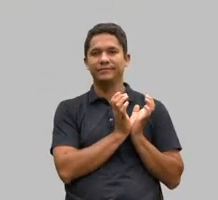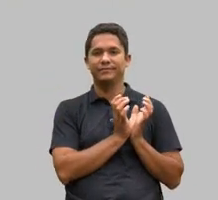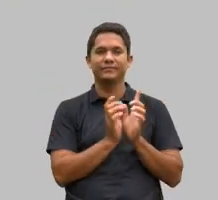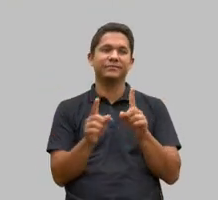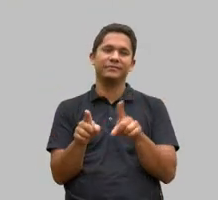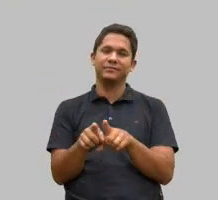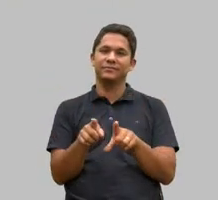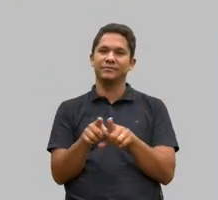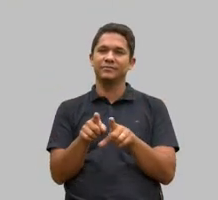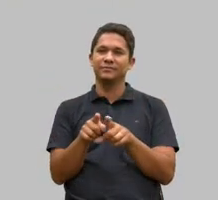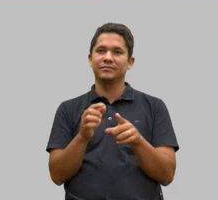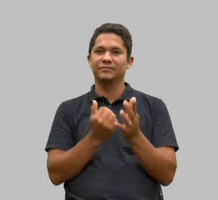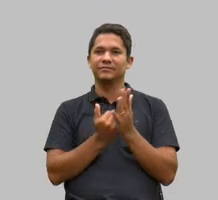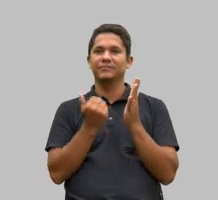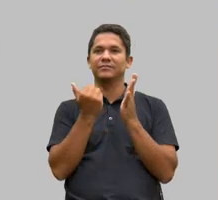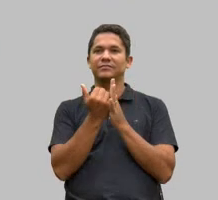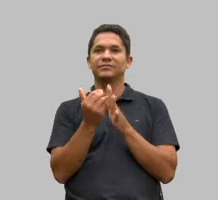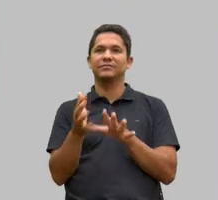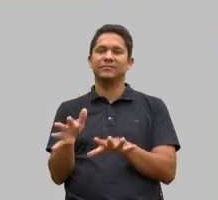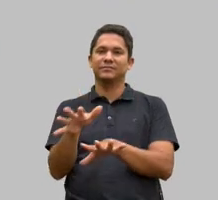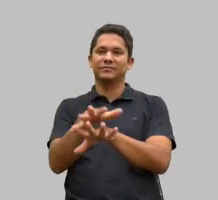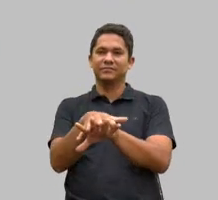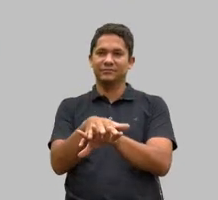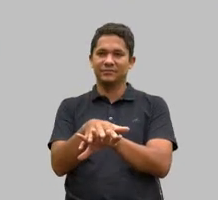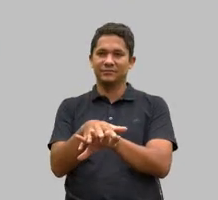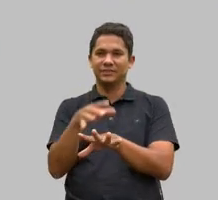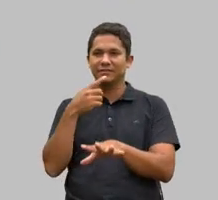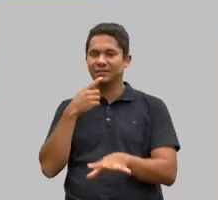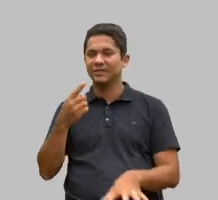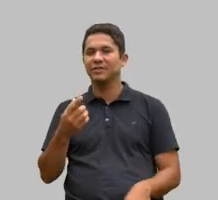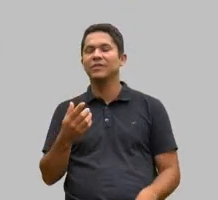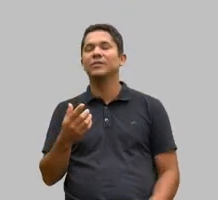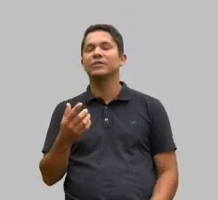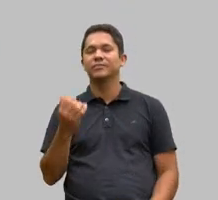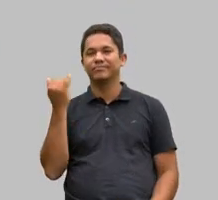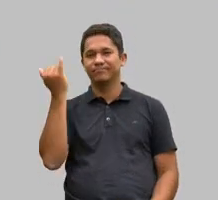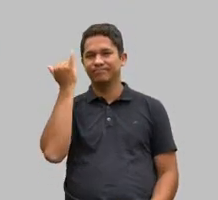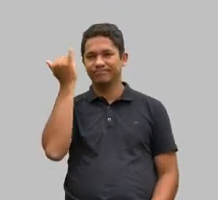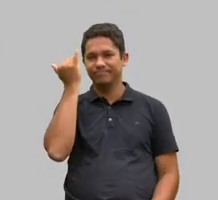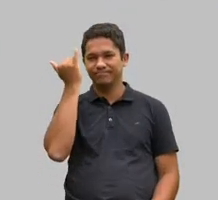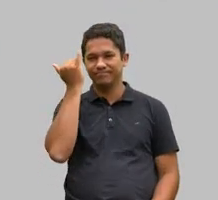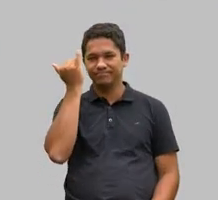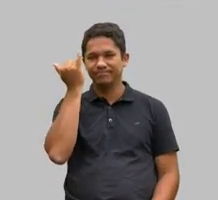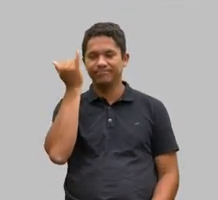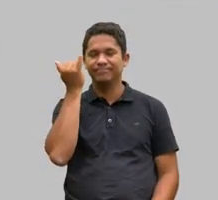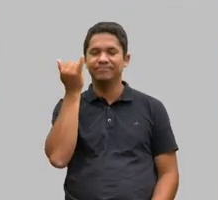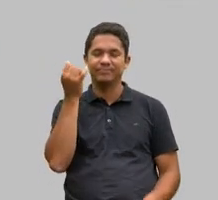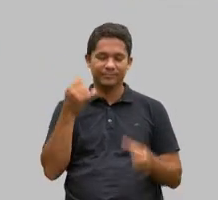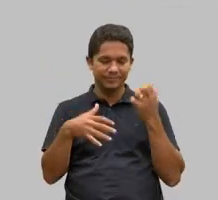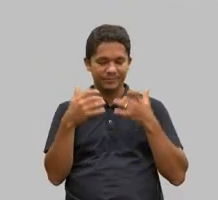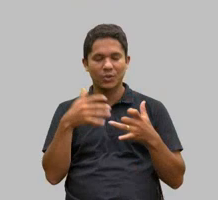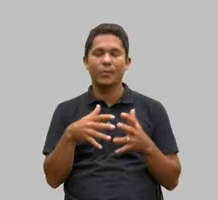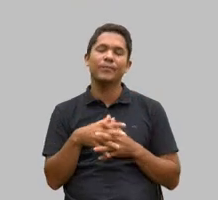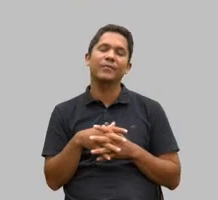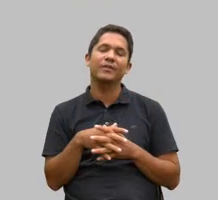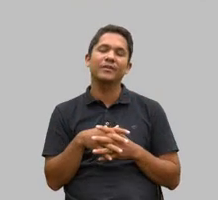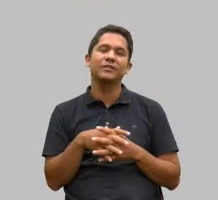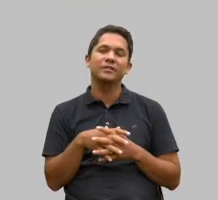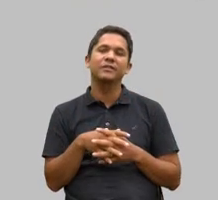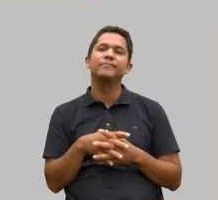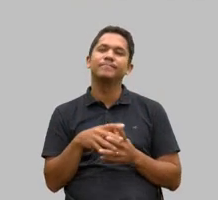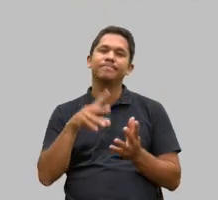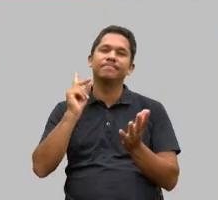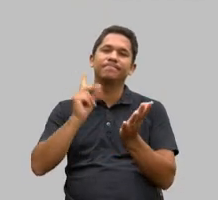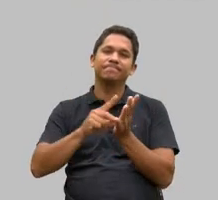mais essa integração que a nossa colega falou e tão bem colocado seja realidade